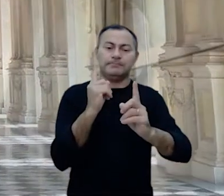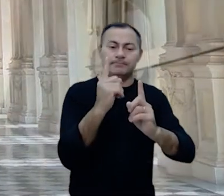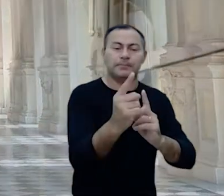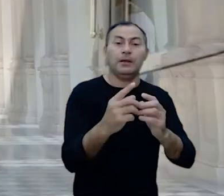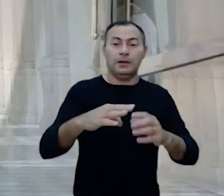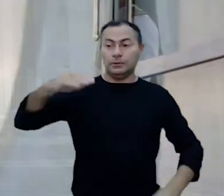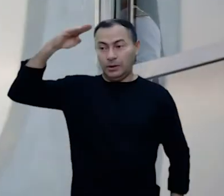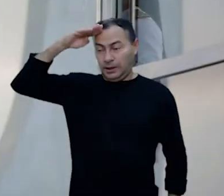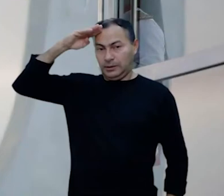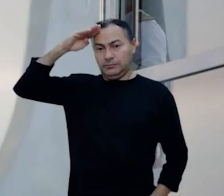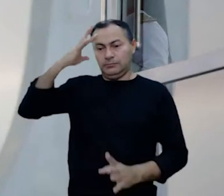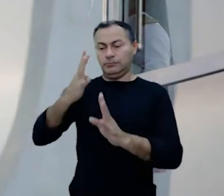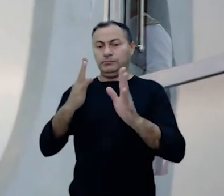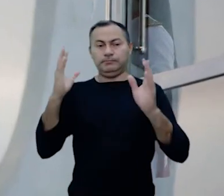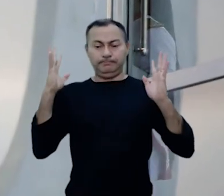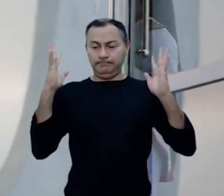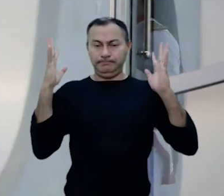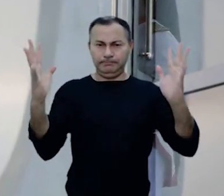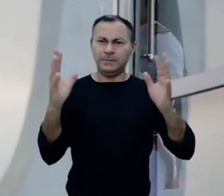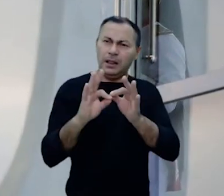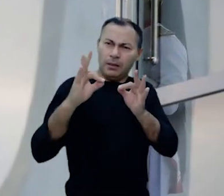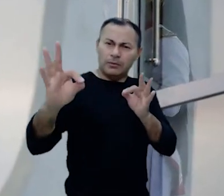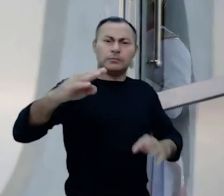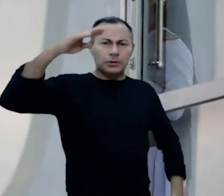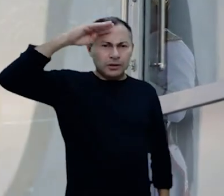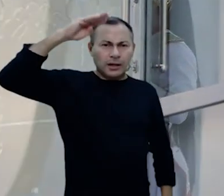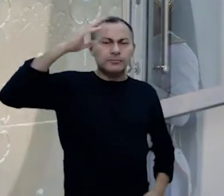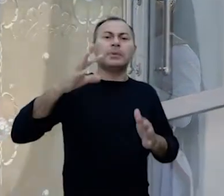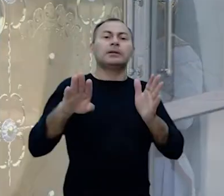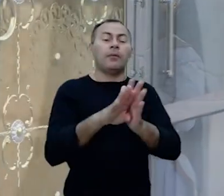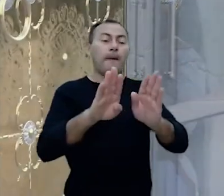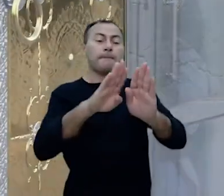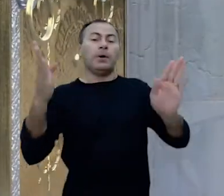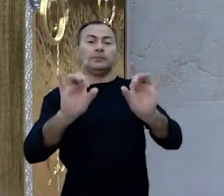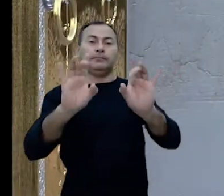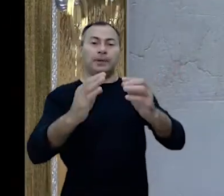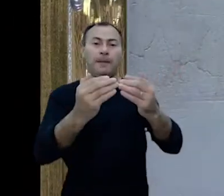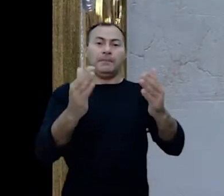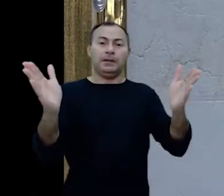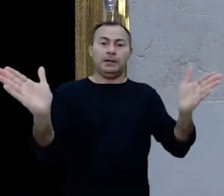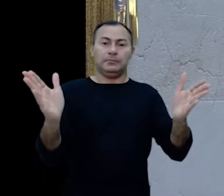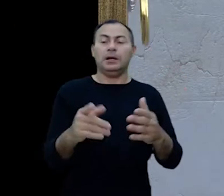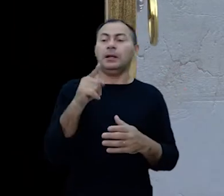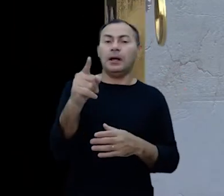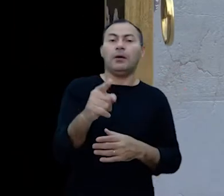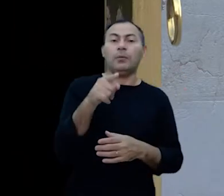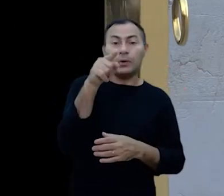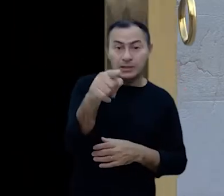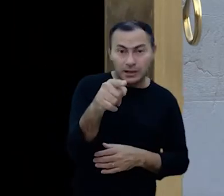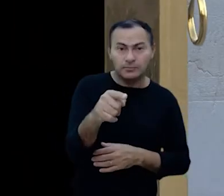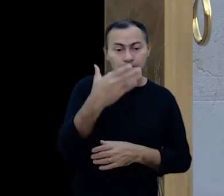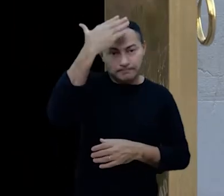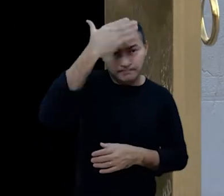você poderia haver soldados alinhados em ambos os lados corredores longos soldados e finalmente uma porta especial se abriria e